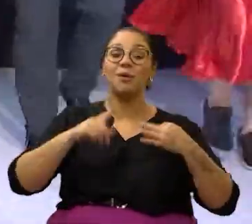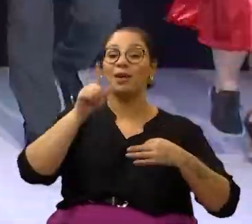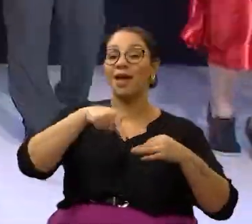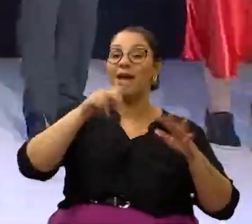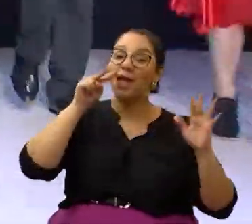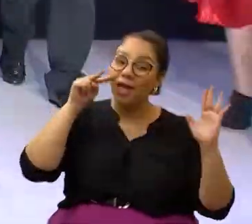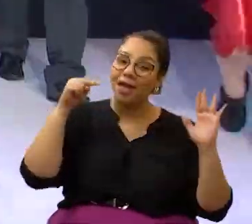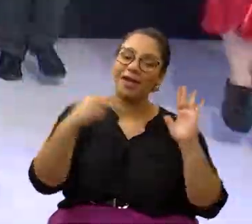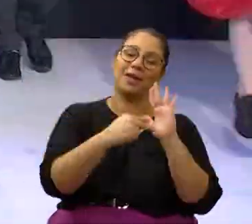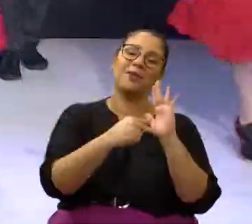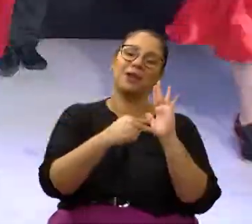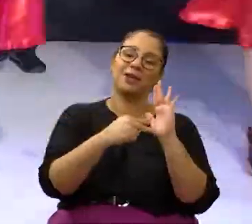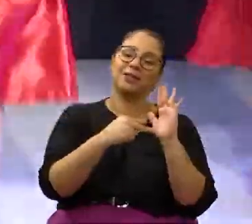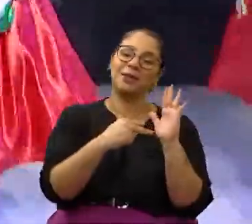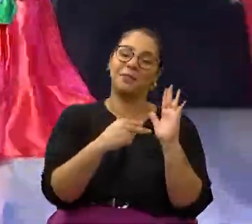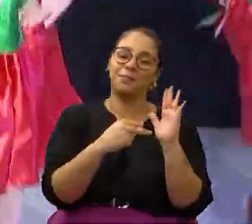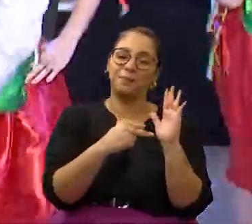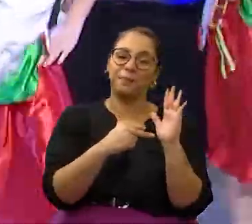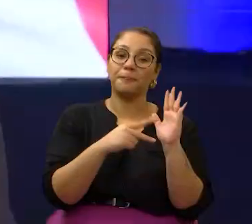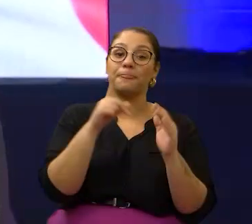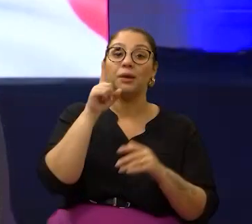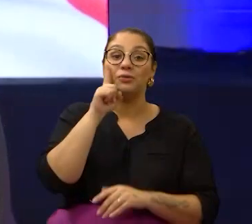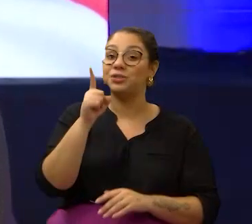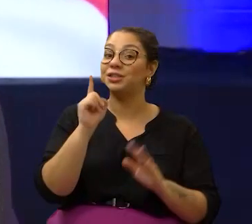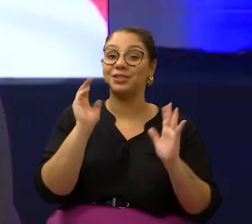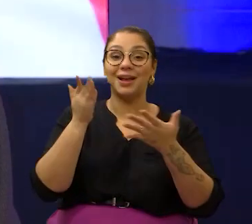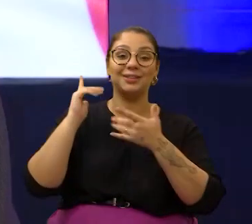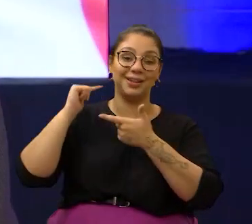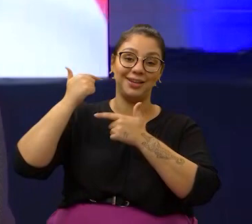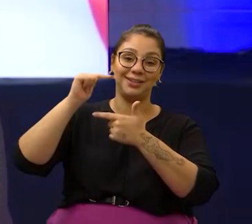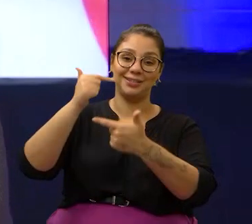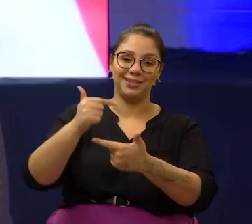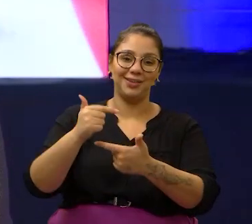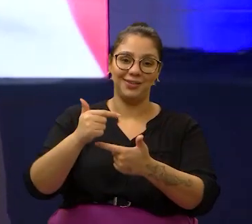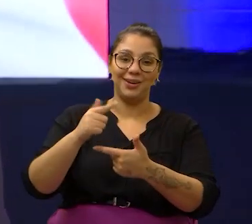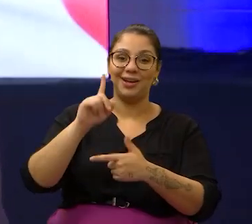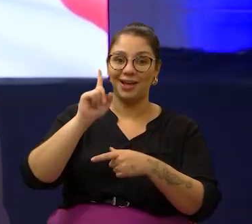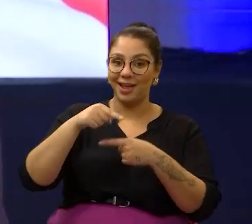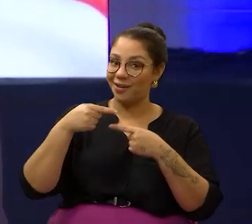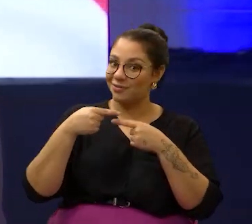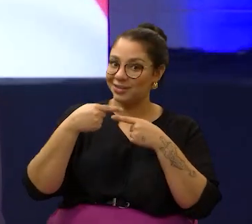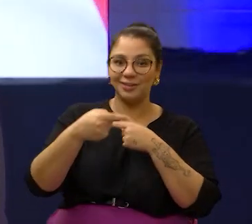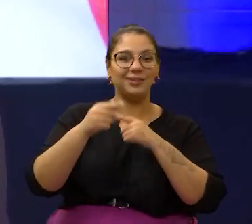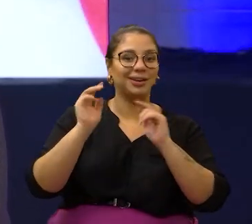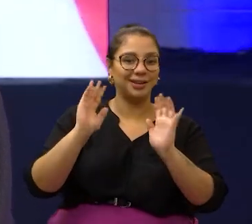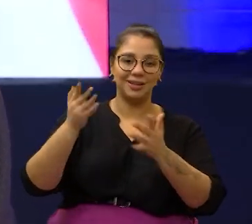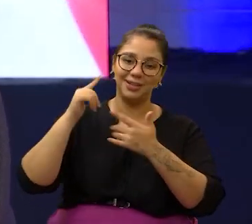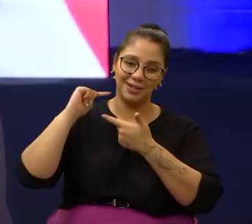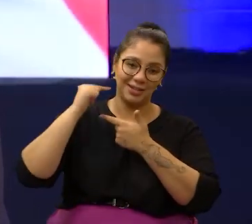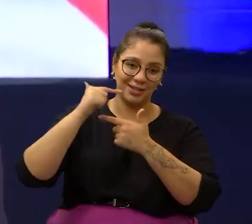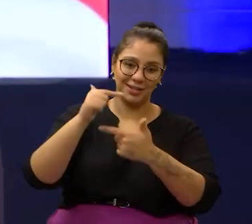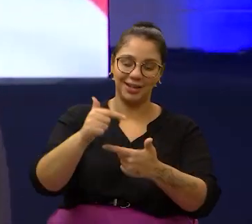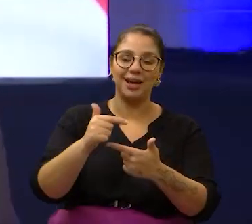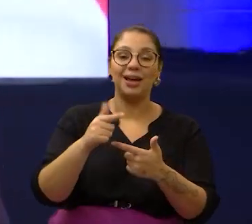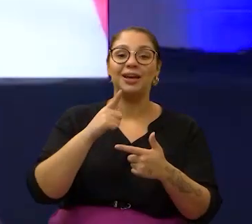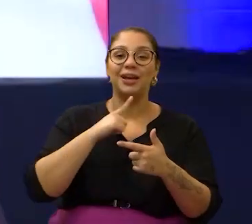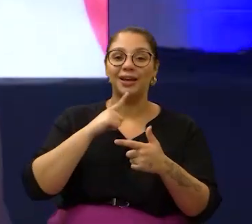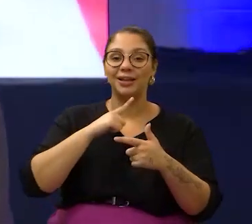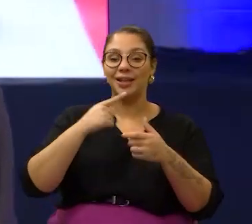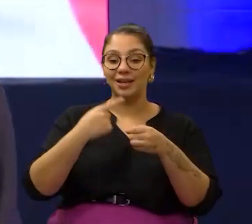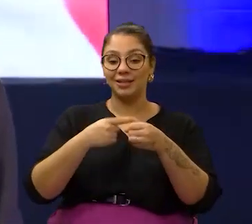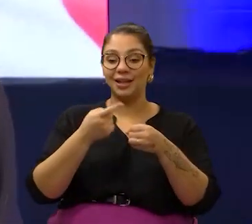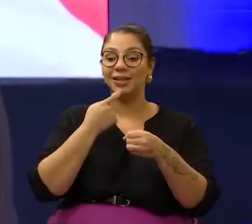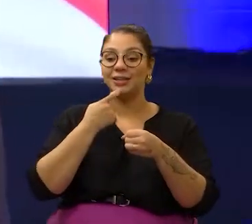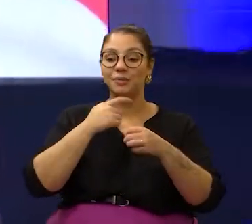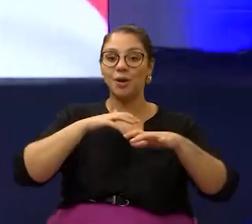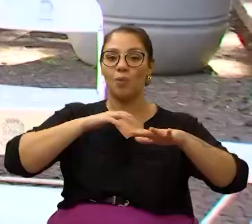por reconhecer essa data que já virou tradição. É uma semana que virou tradição, que mobiliza